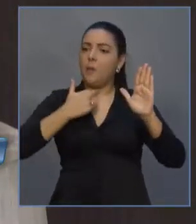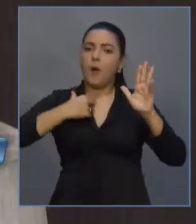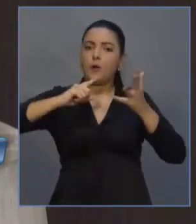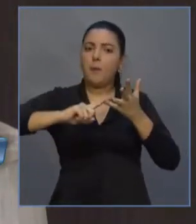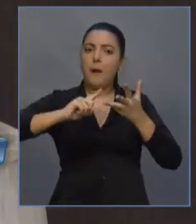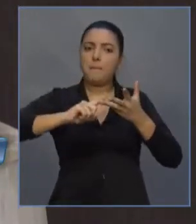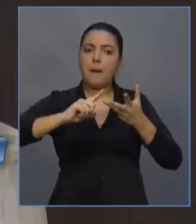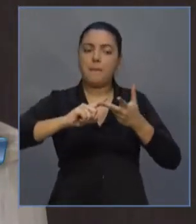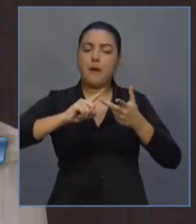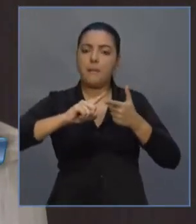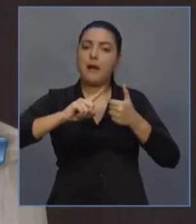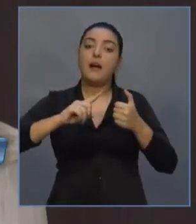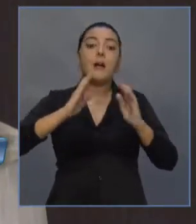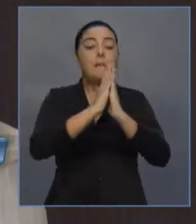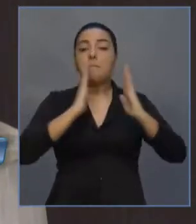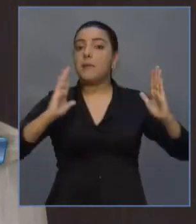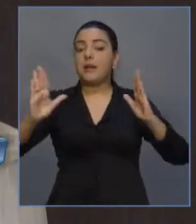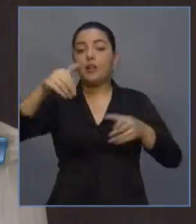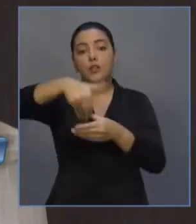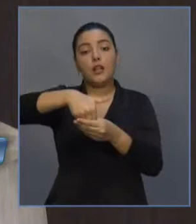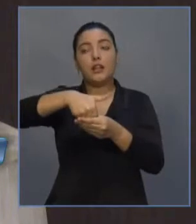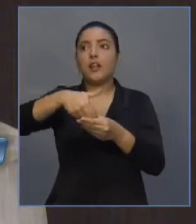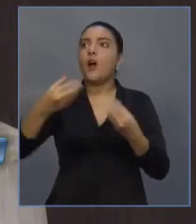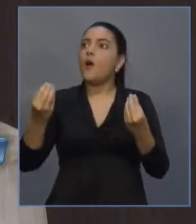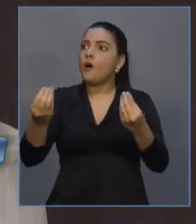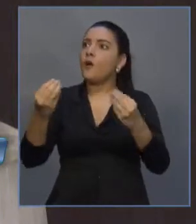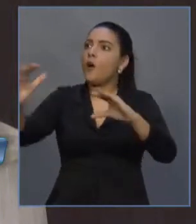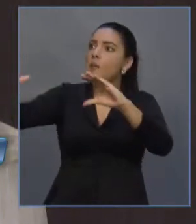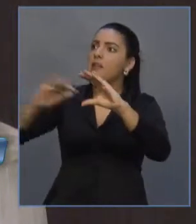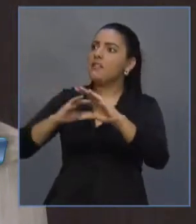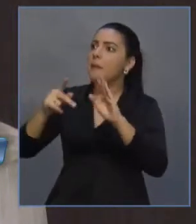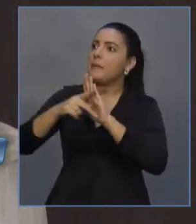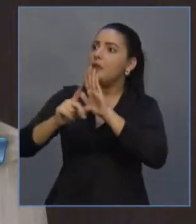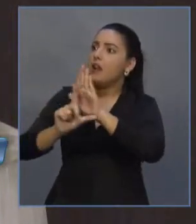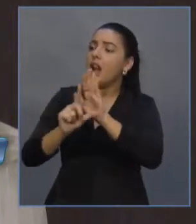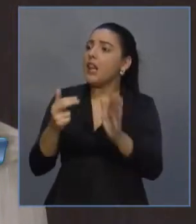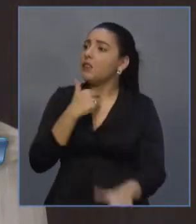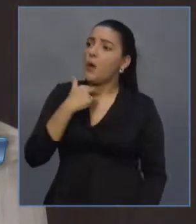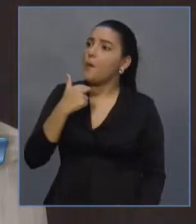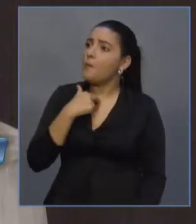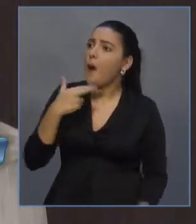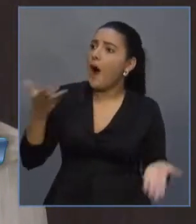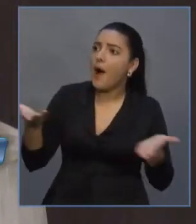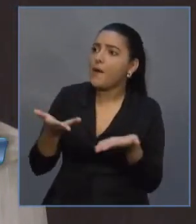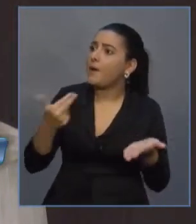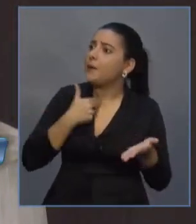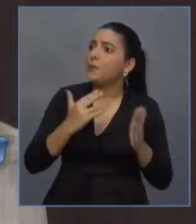vedação eleitoral, envia à Assembleia Legislativa um projeto de lei